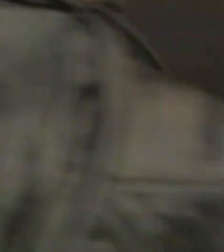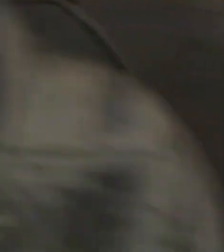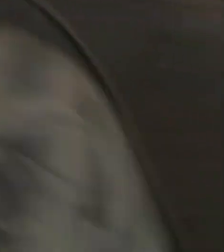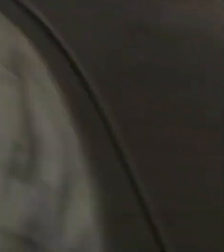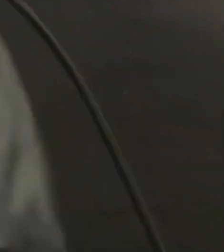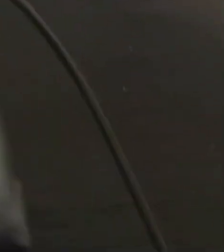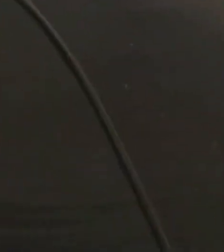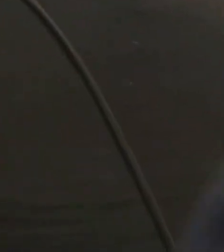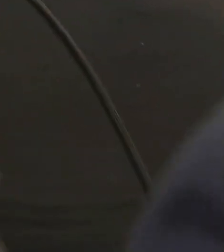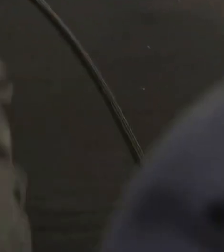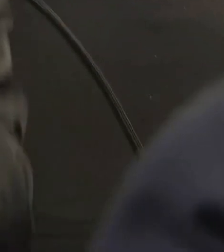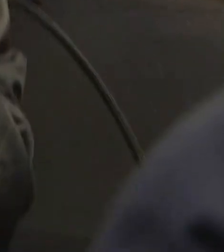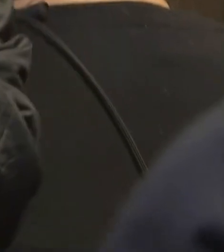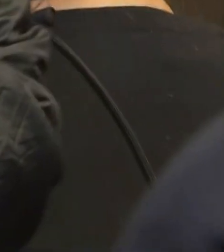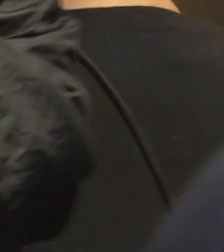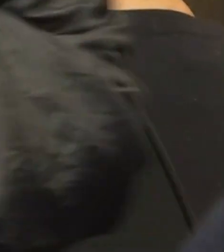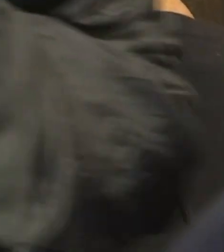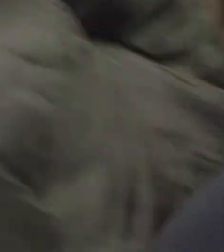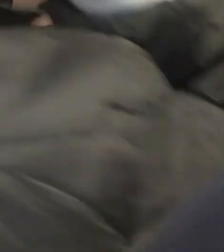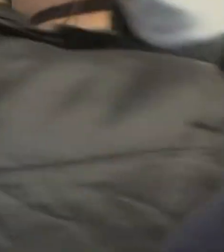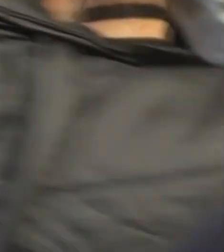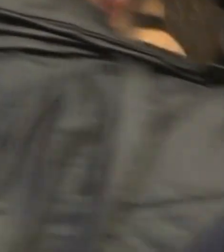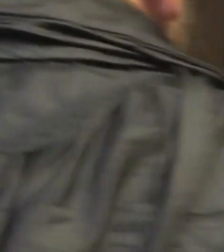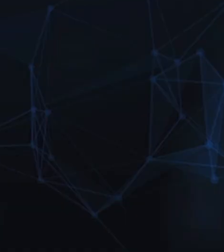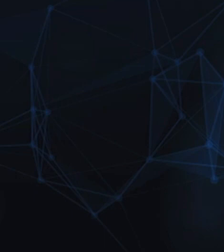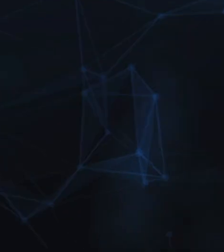Alô? Alô?